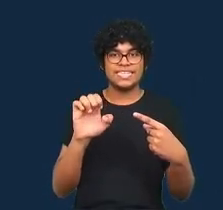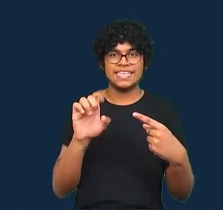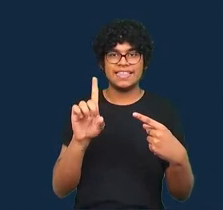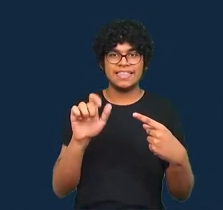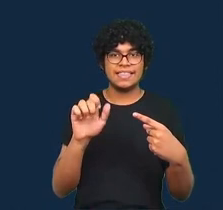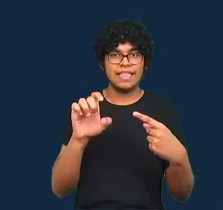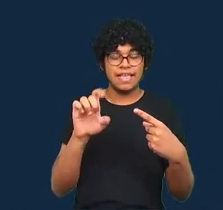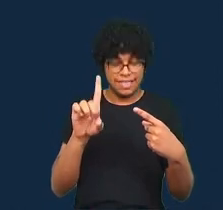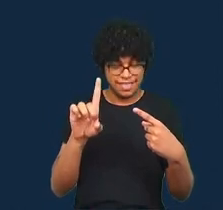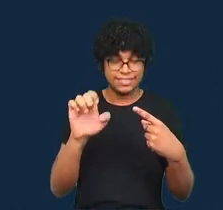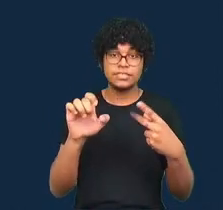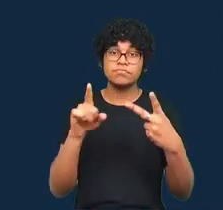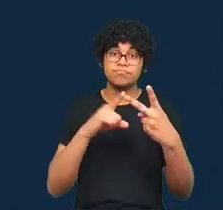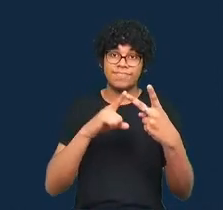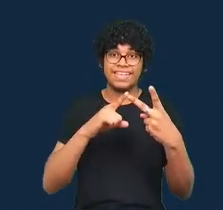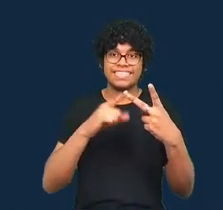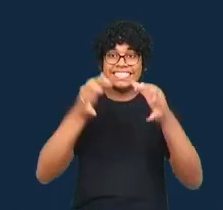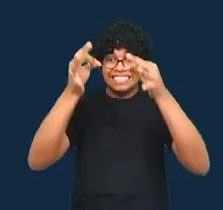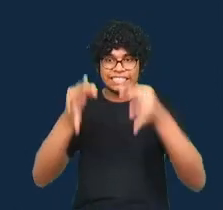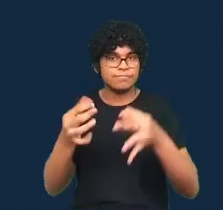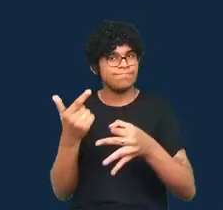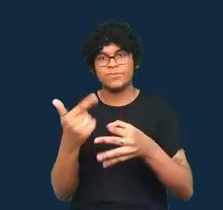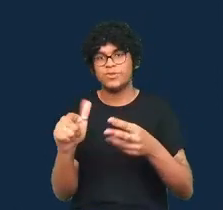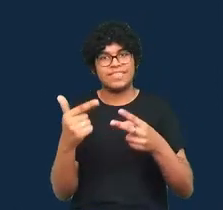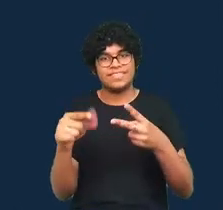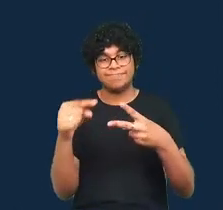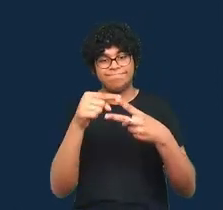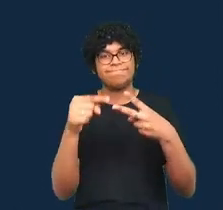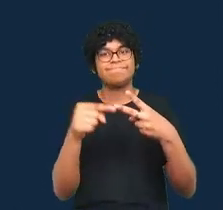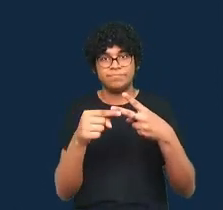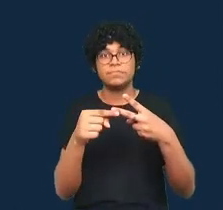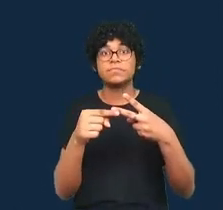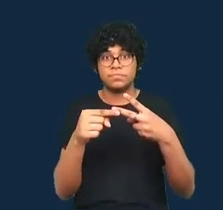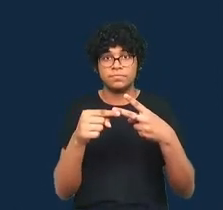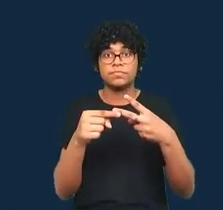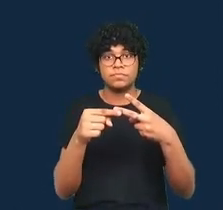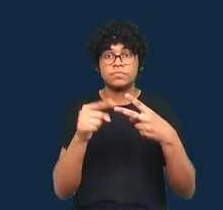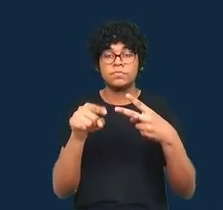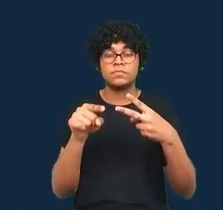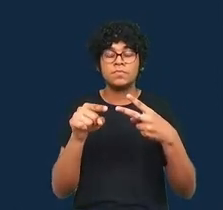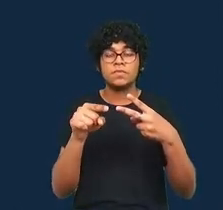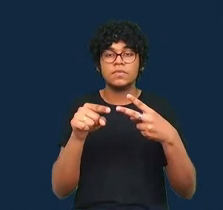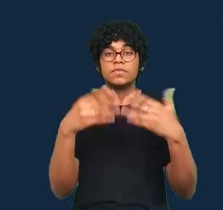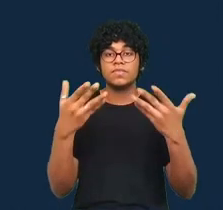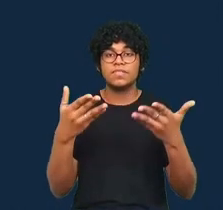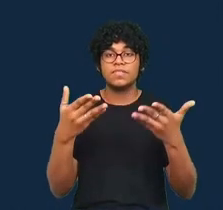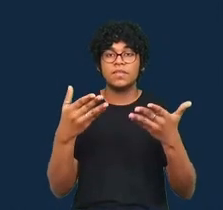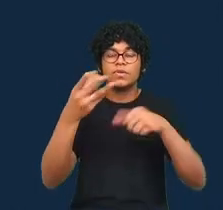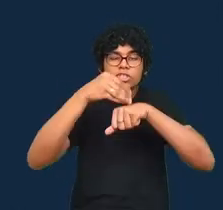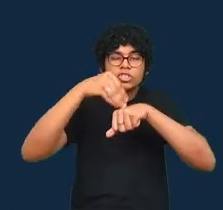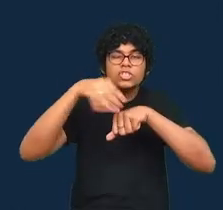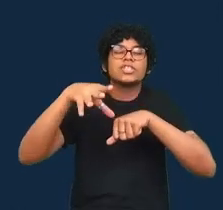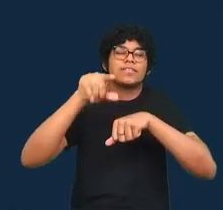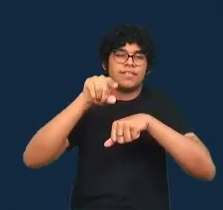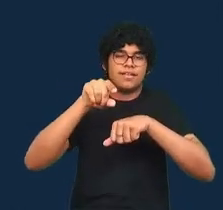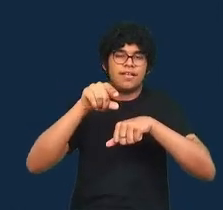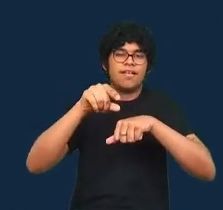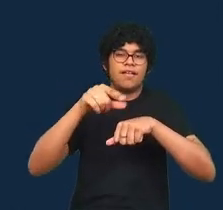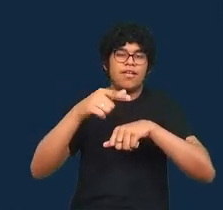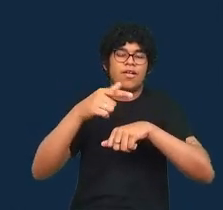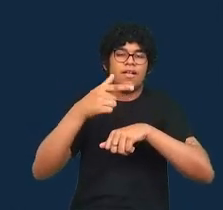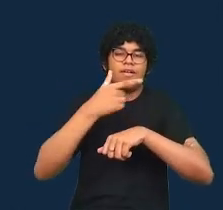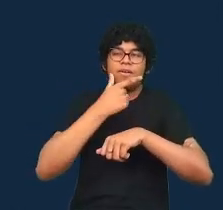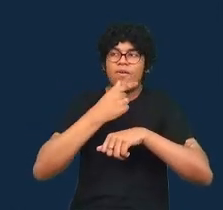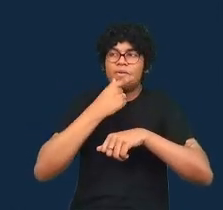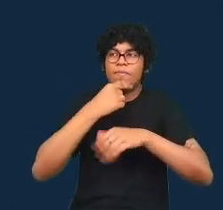uma das recomendações que Anderson faz com base no seu trabalho de genealogia é cultivarmos